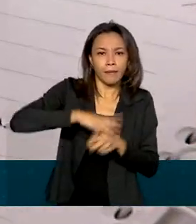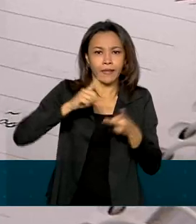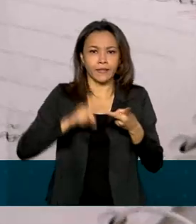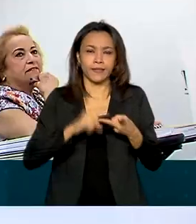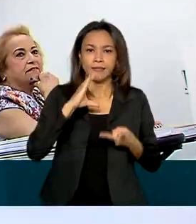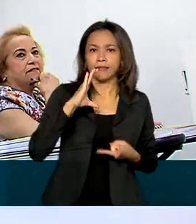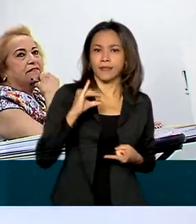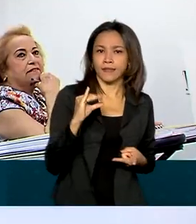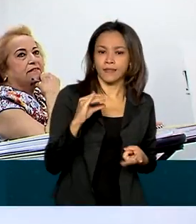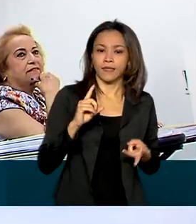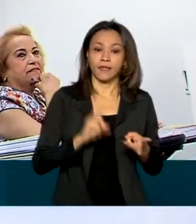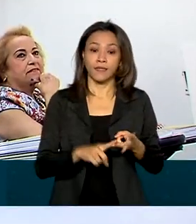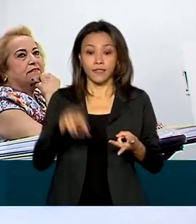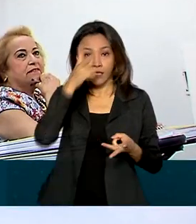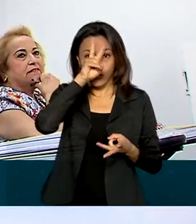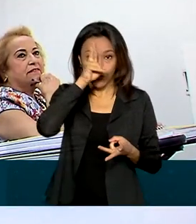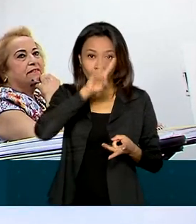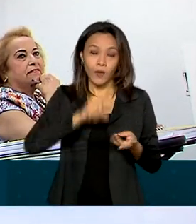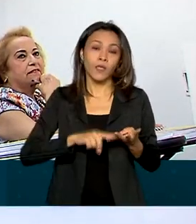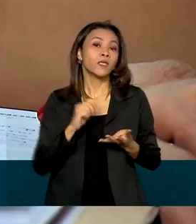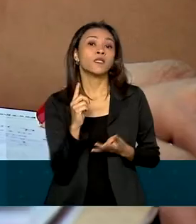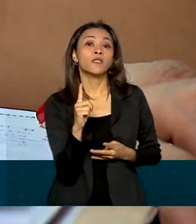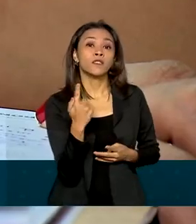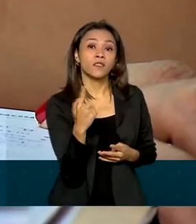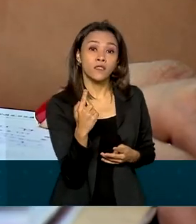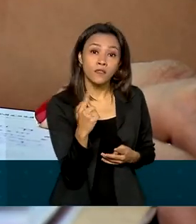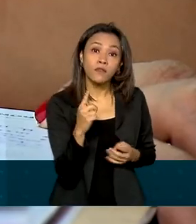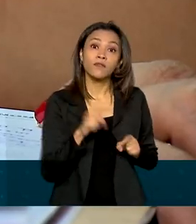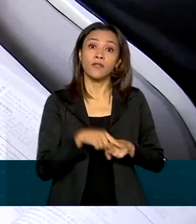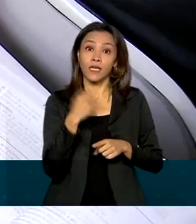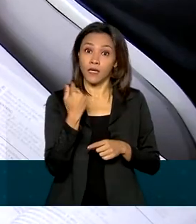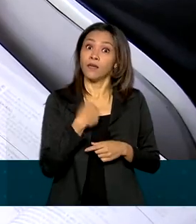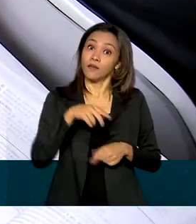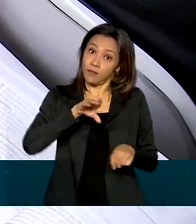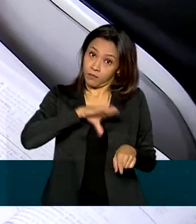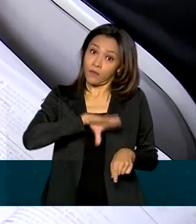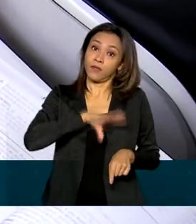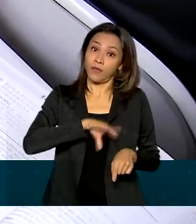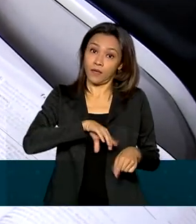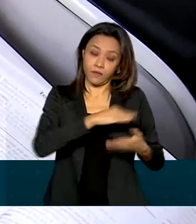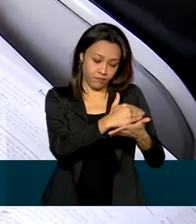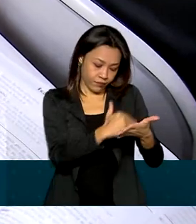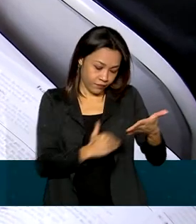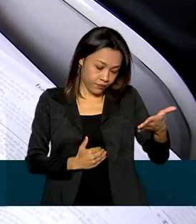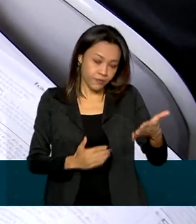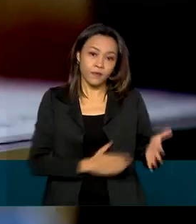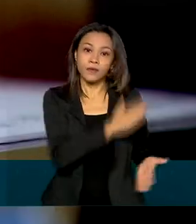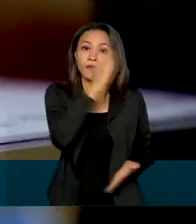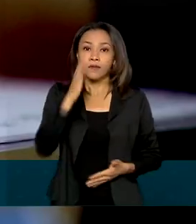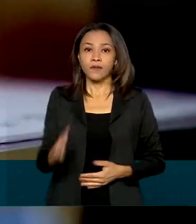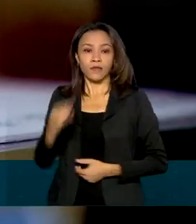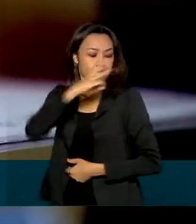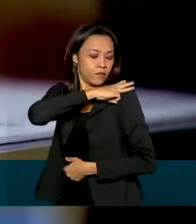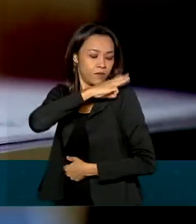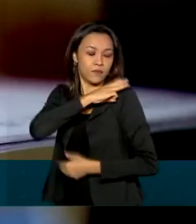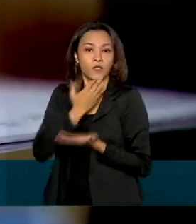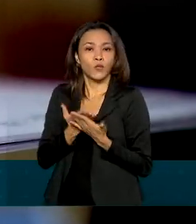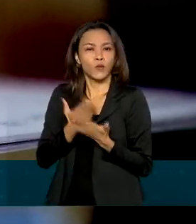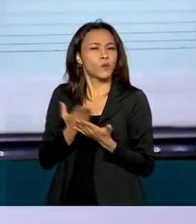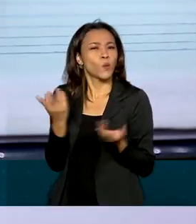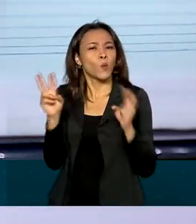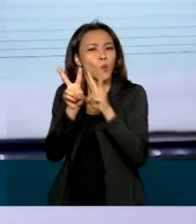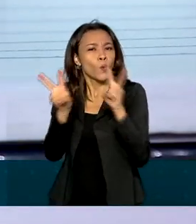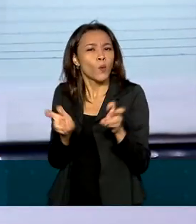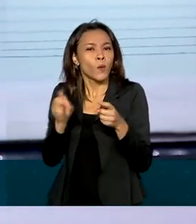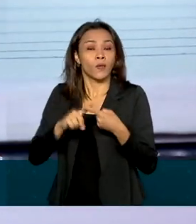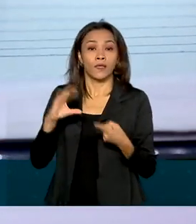ciências, história e geografia e língua portuguesa. E para o exame do ensino médio, o estudo inclui